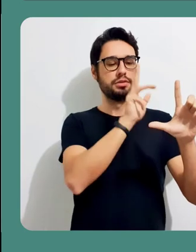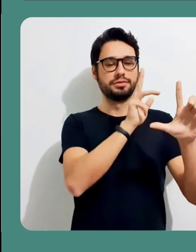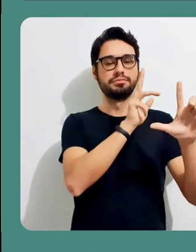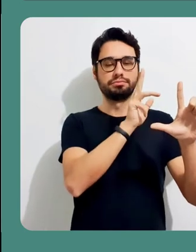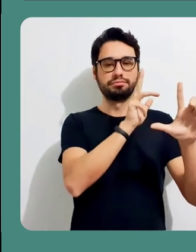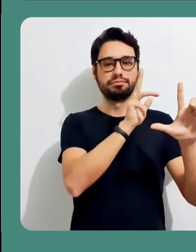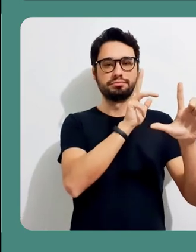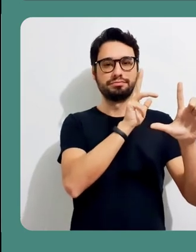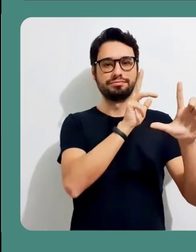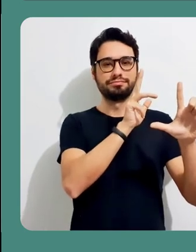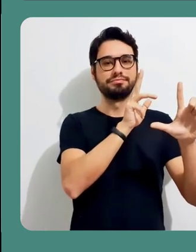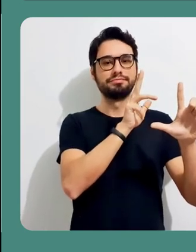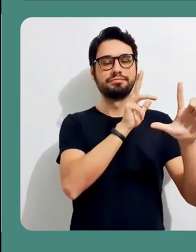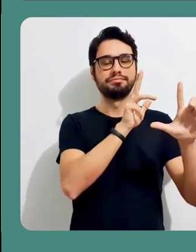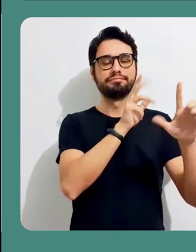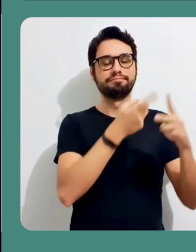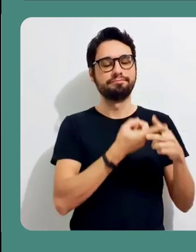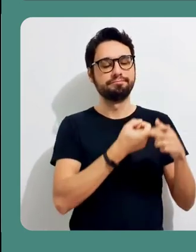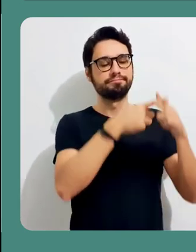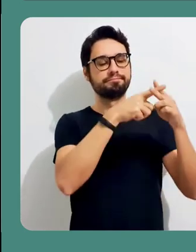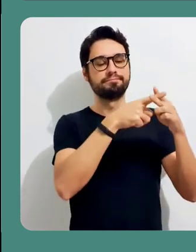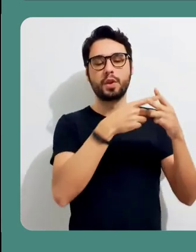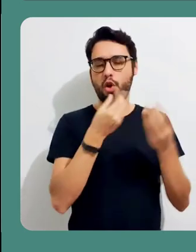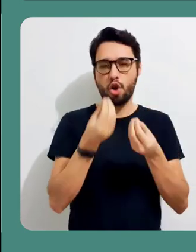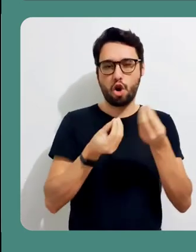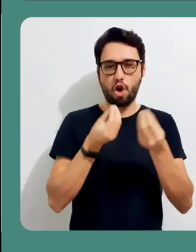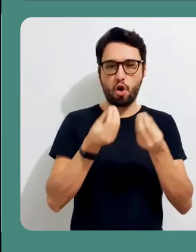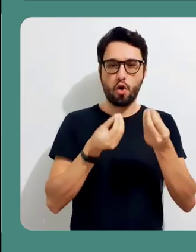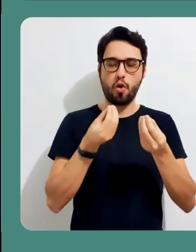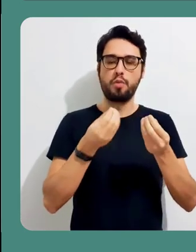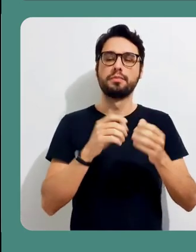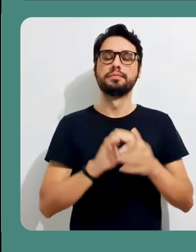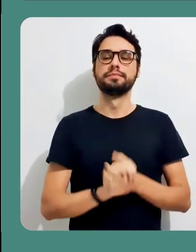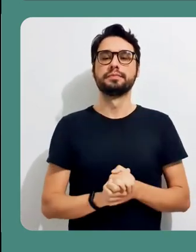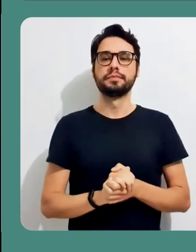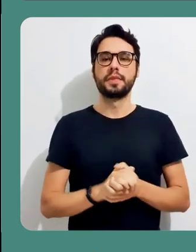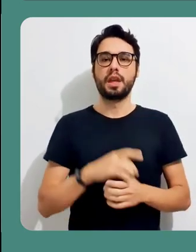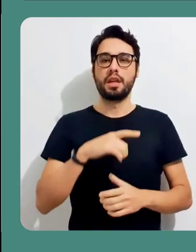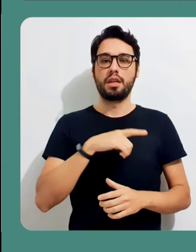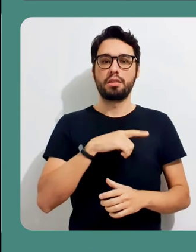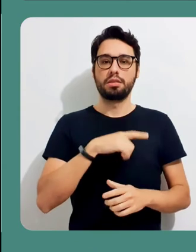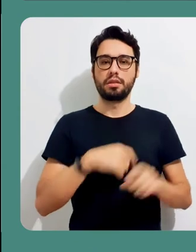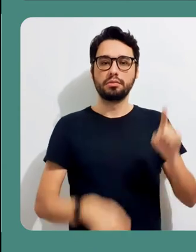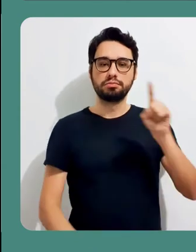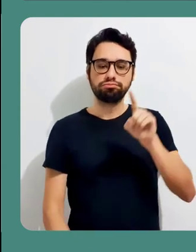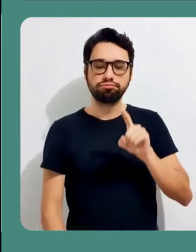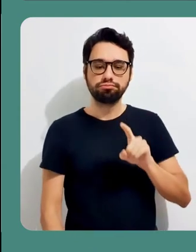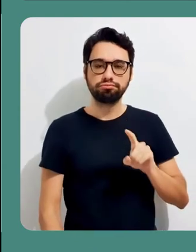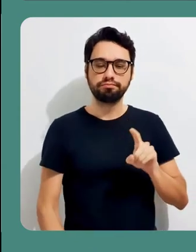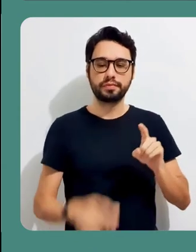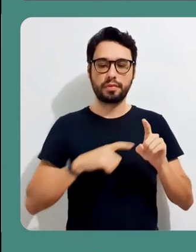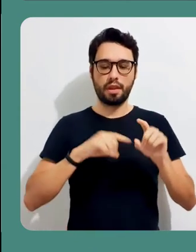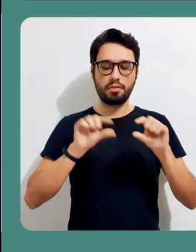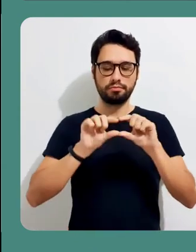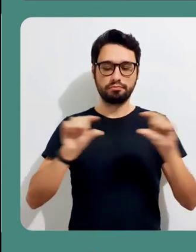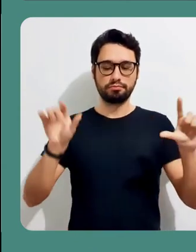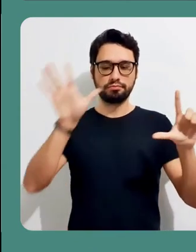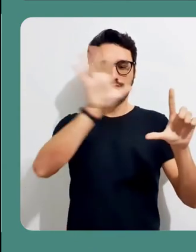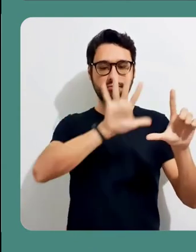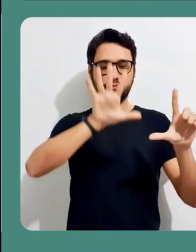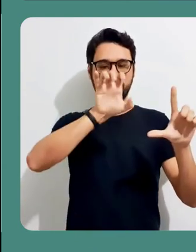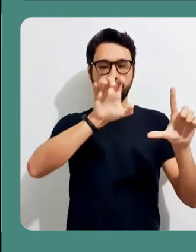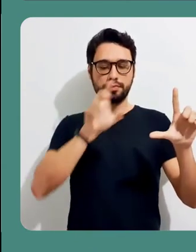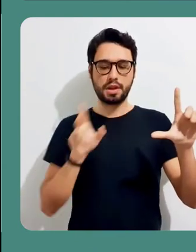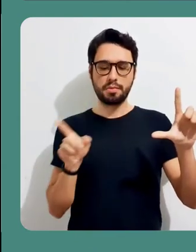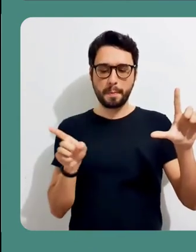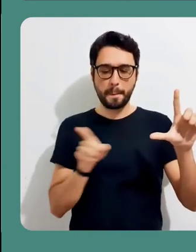essa parte final da minha videoaula para não ter que disponibilizar essa parte. Então, como que a gente faz isso? Eu caminho aqui